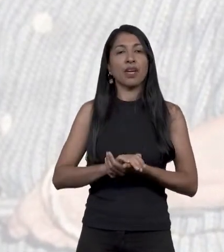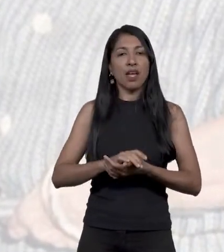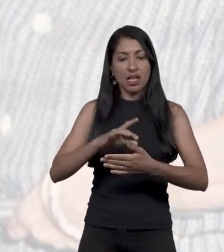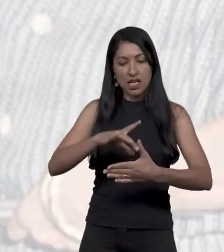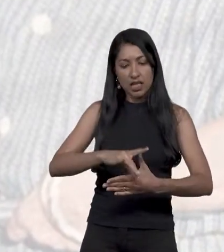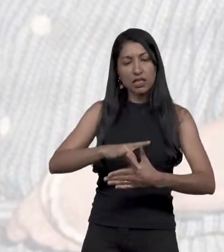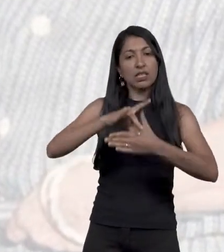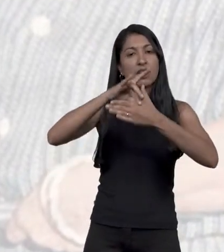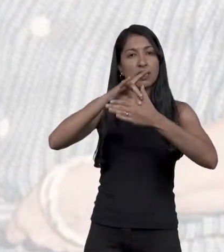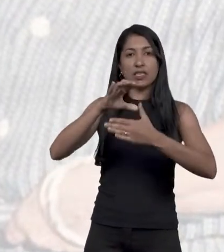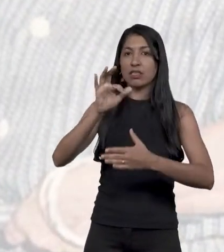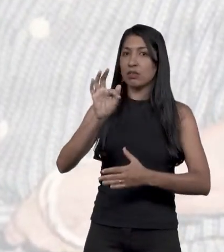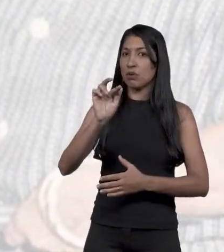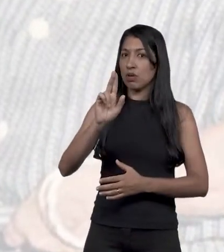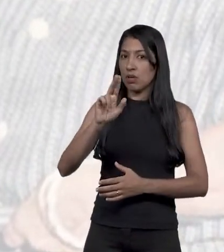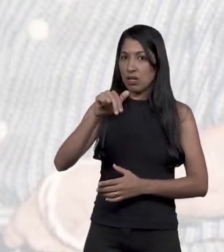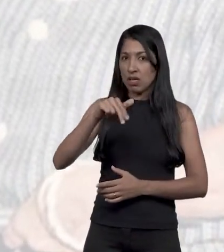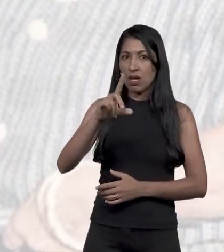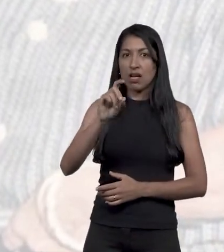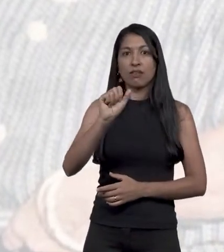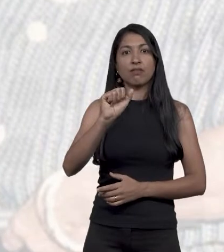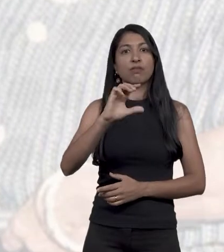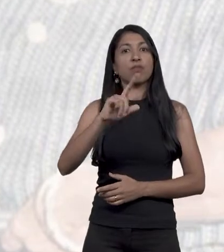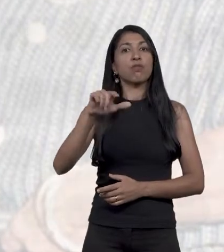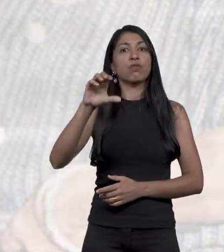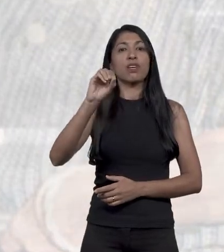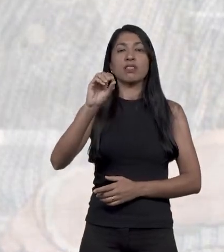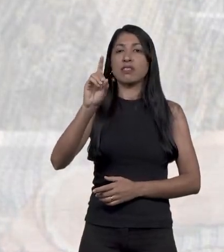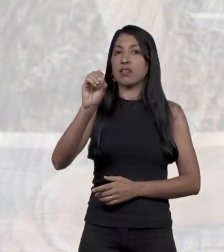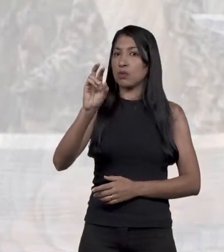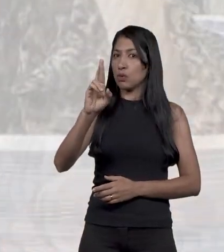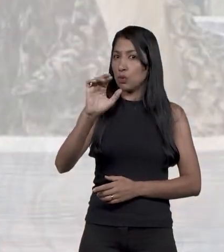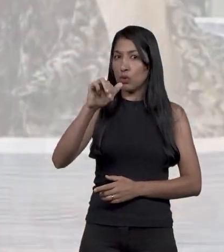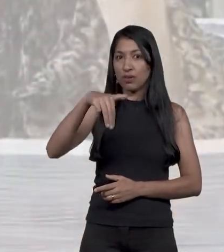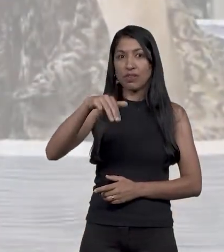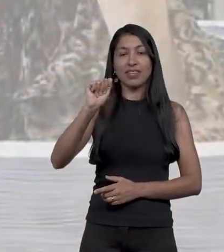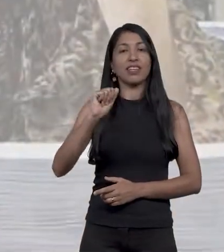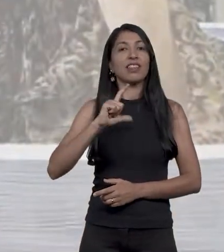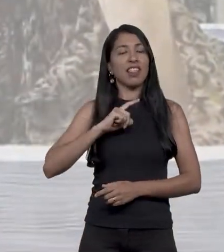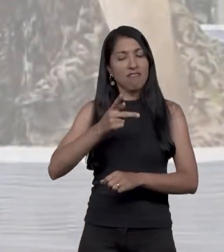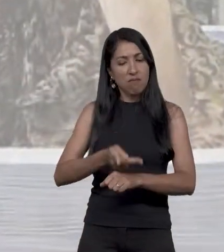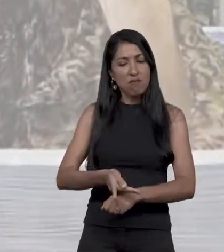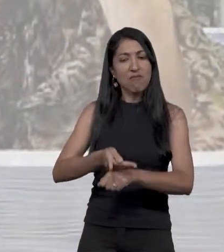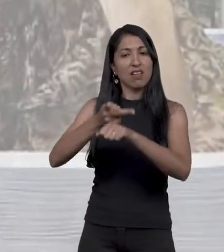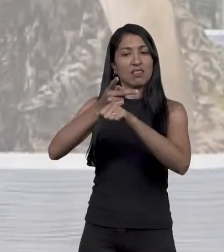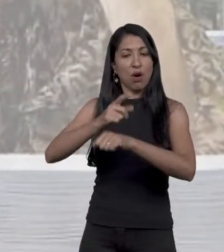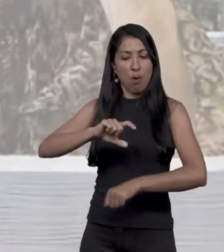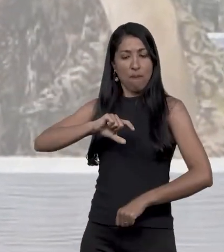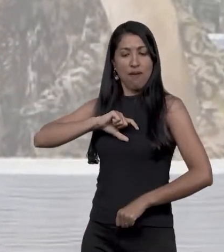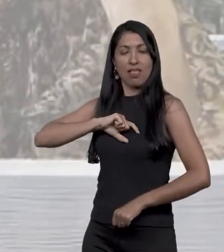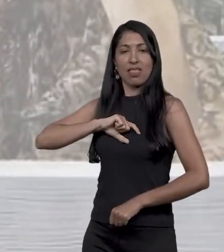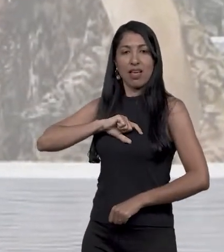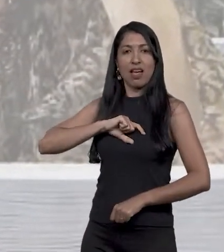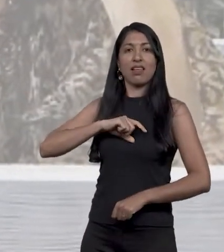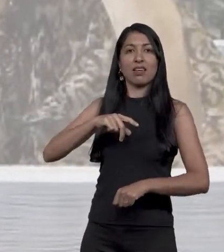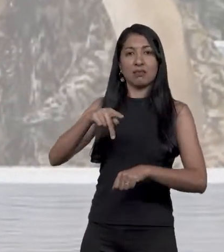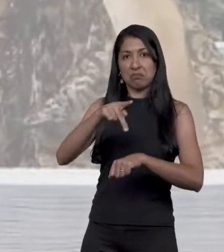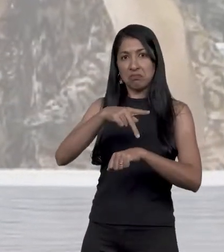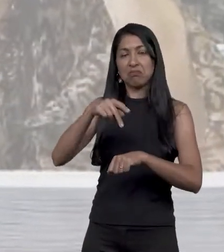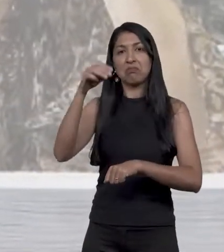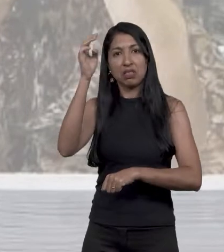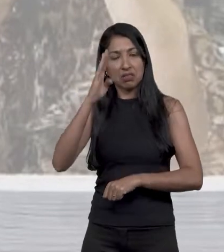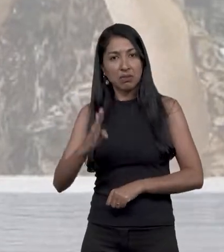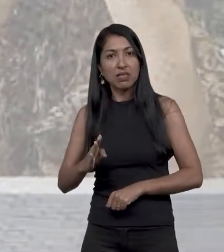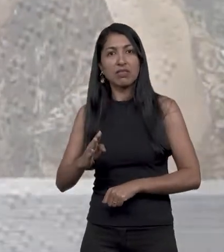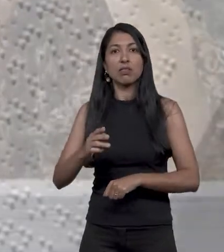fundação, que hoje recebe seu nome, Dorina Noil, recebeu vários prêmios e medalhas nacionais e